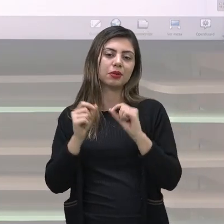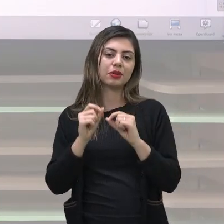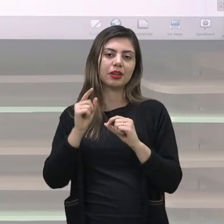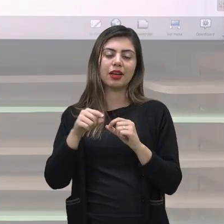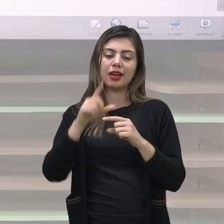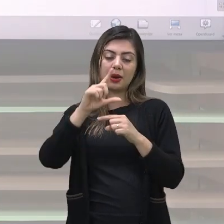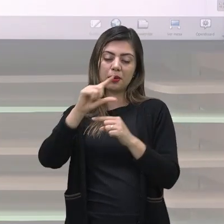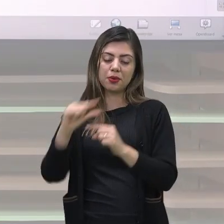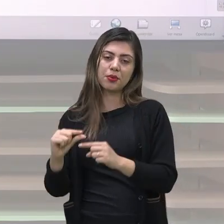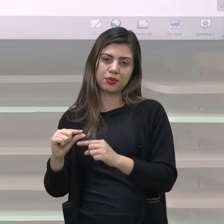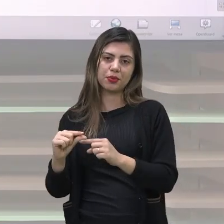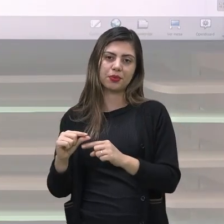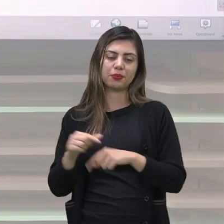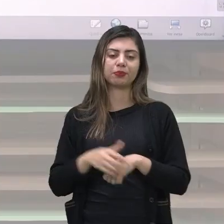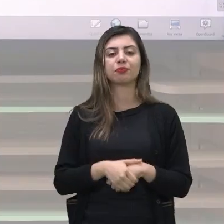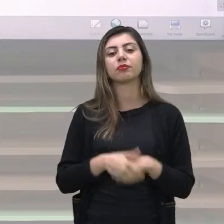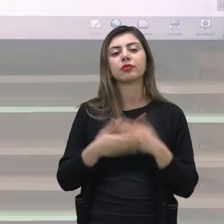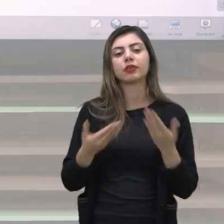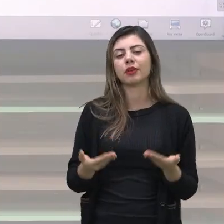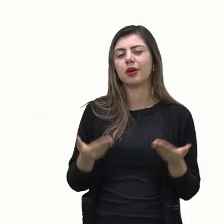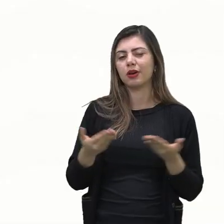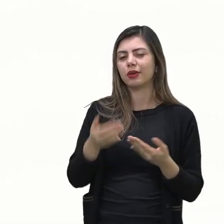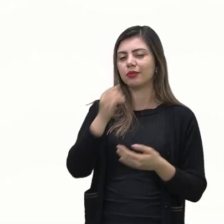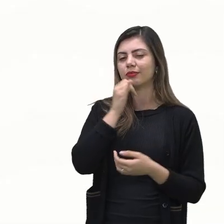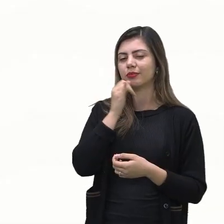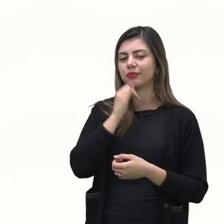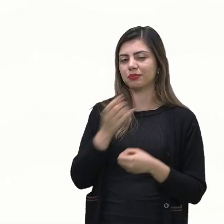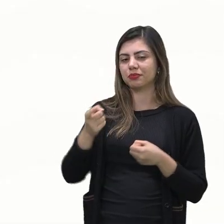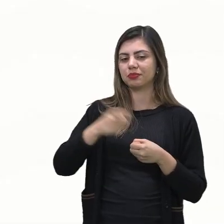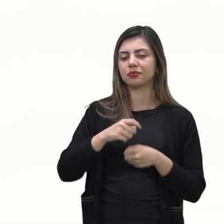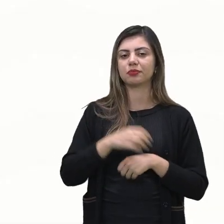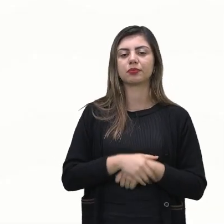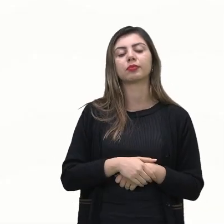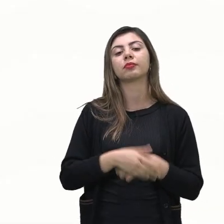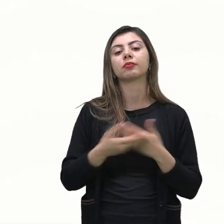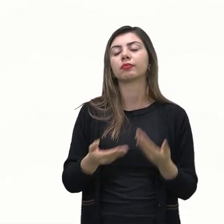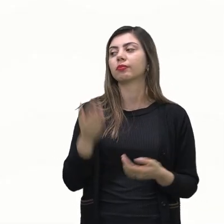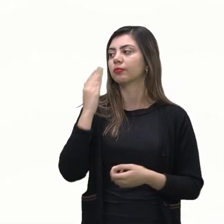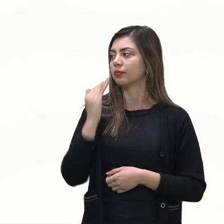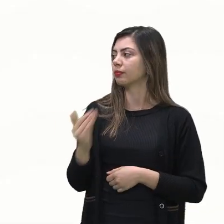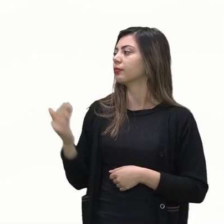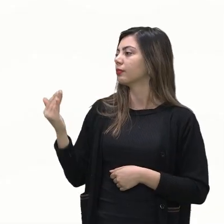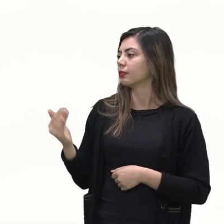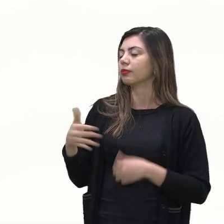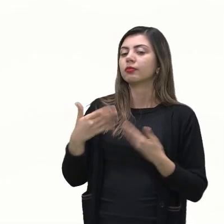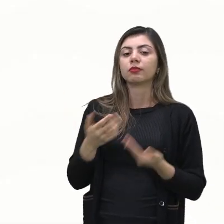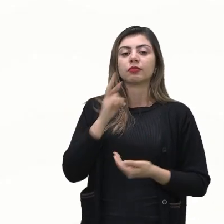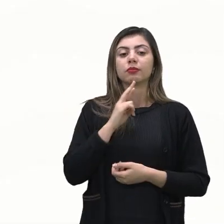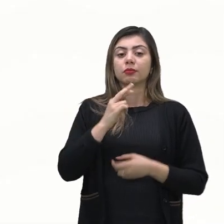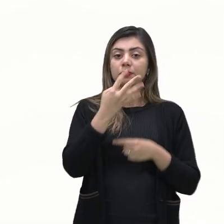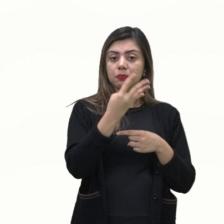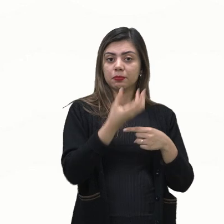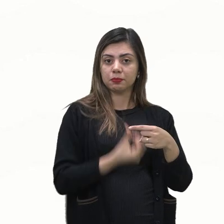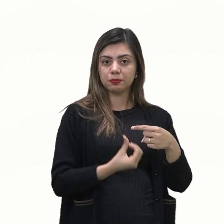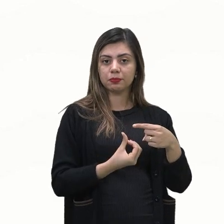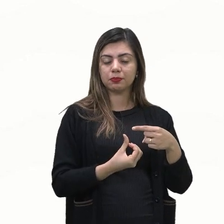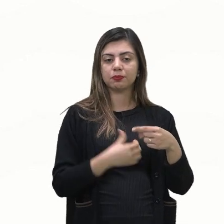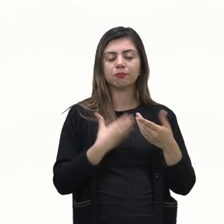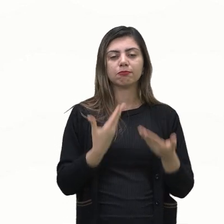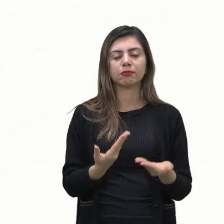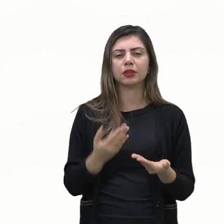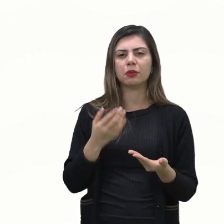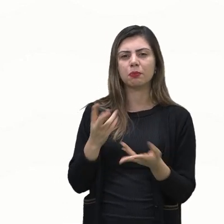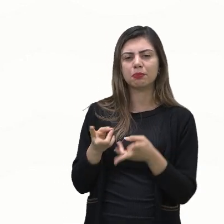simplificada possível então vou voltar aqui para o exemplo nós temos aqui então como resultado 4 sobre 6 como essa